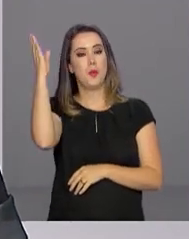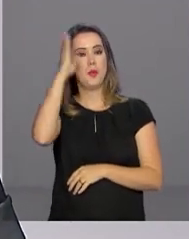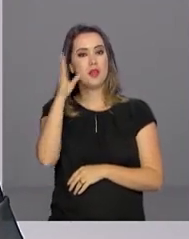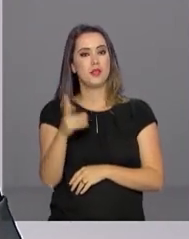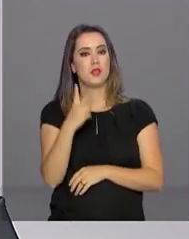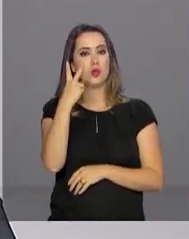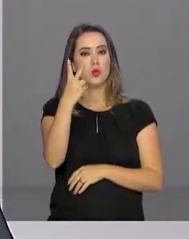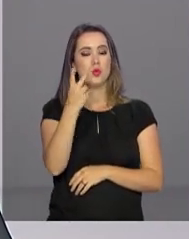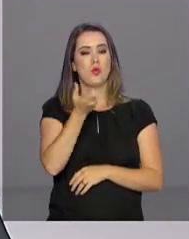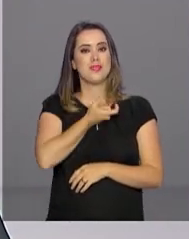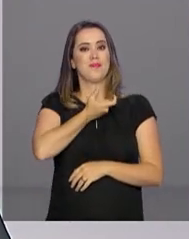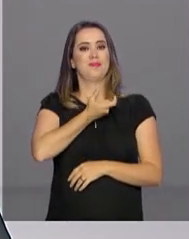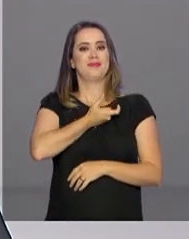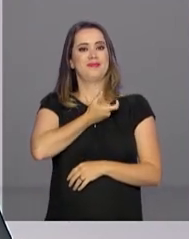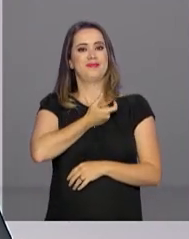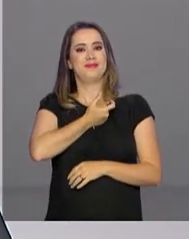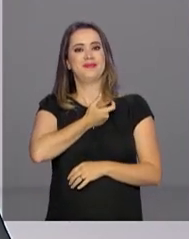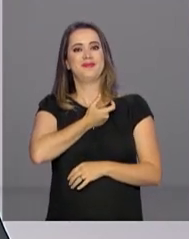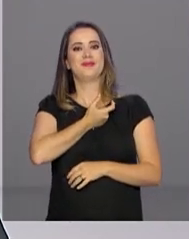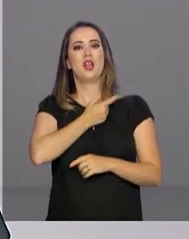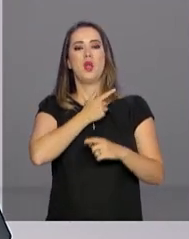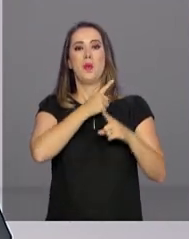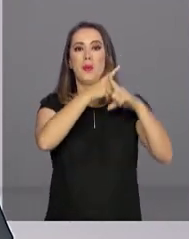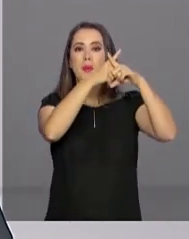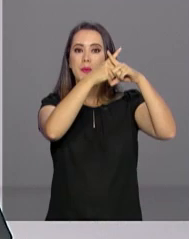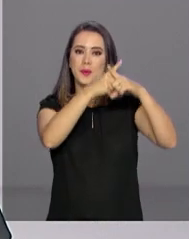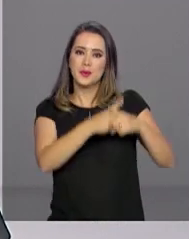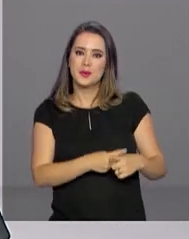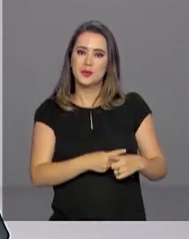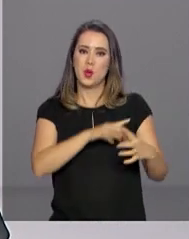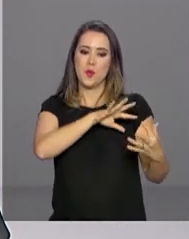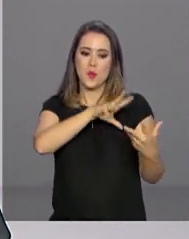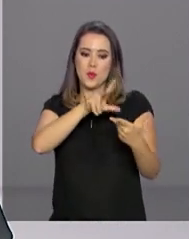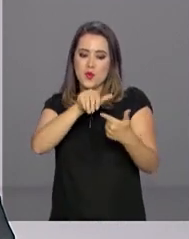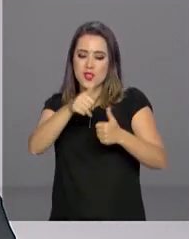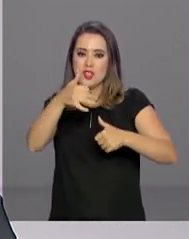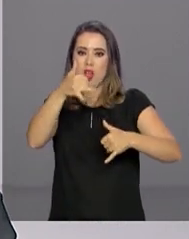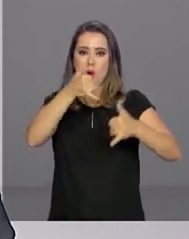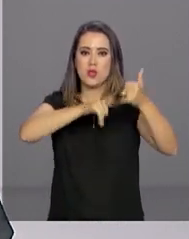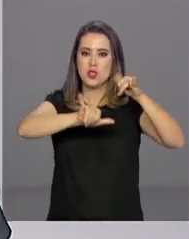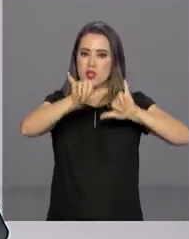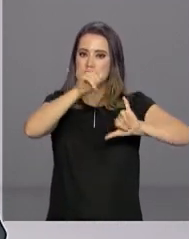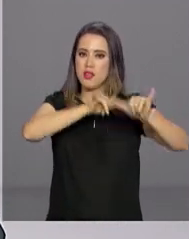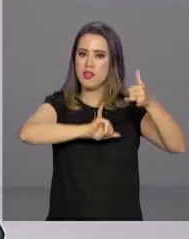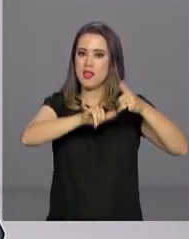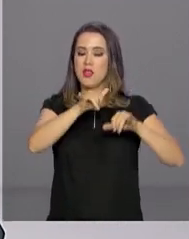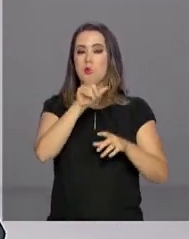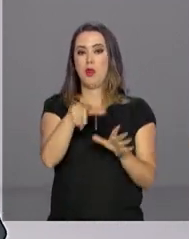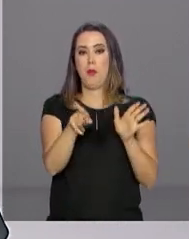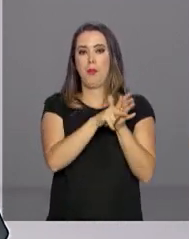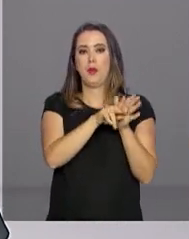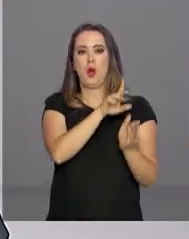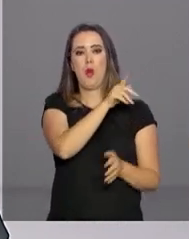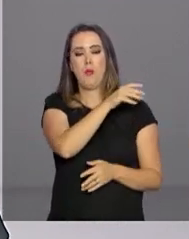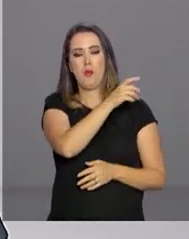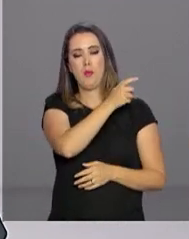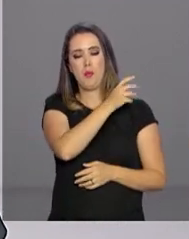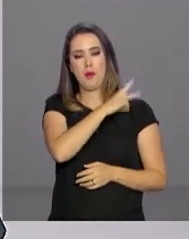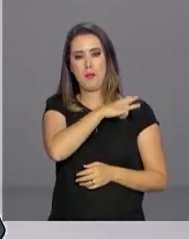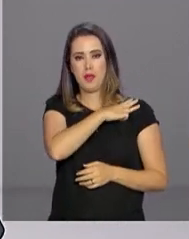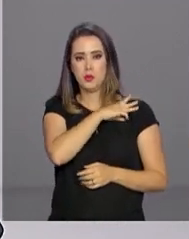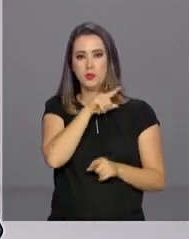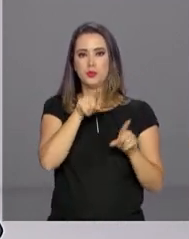medalhas de ouro na Olimpíada Internacional de Química. O evento é para estudantes de ensino médio e, além das medalhas de ouro, os alunos